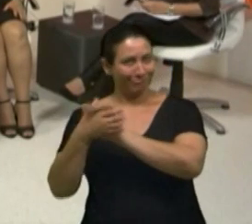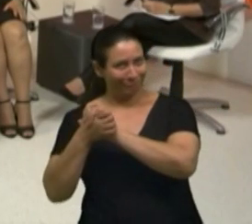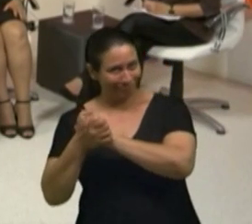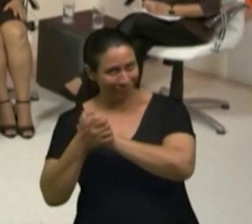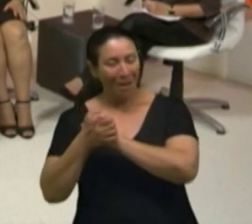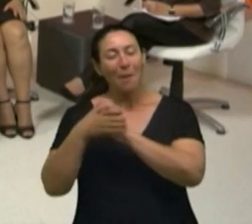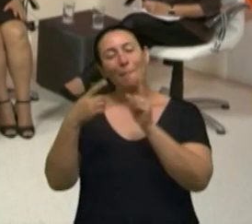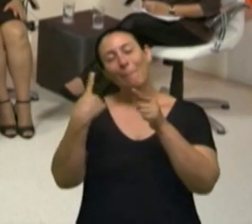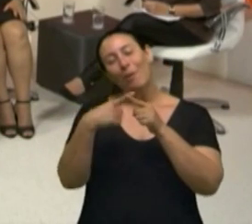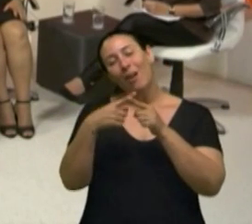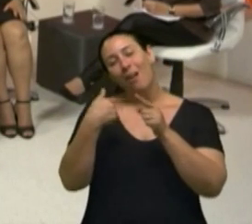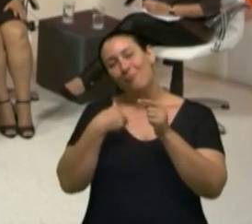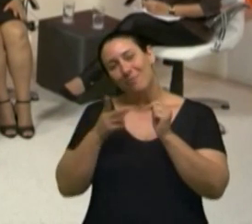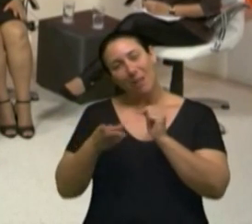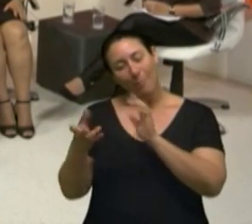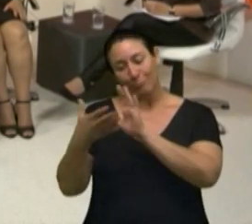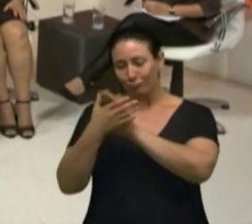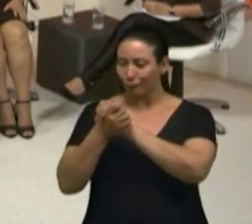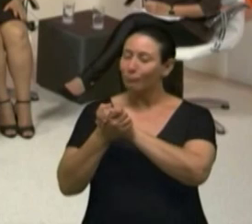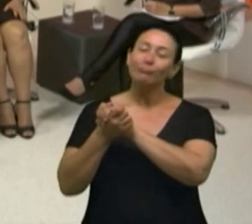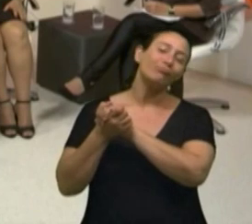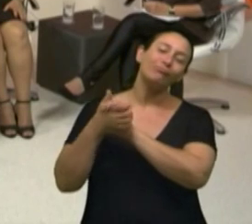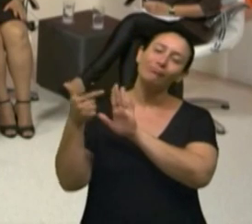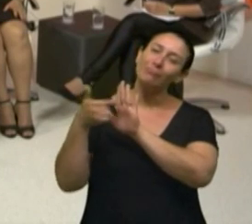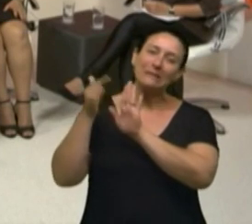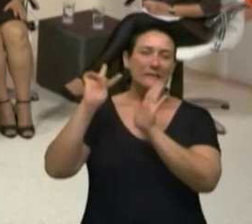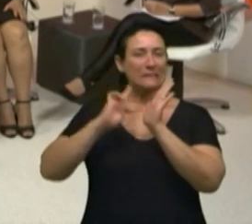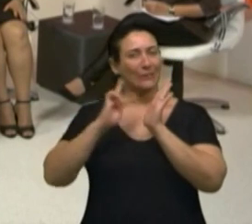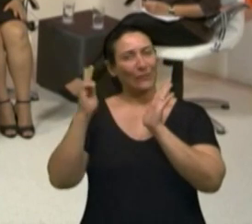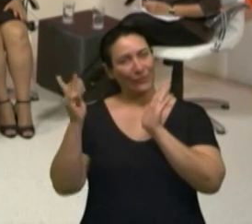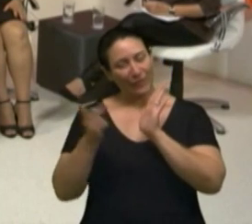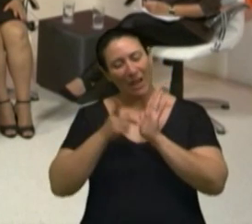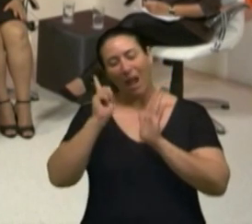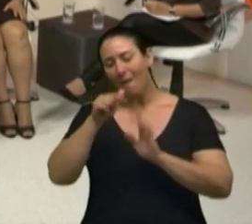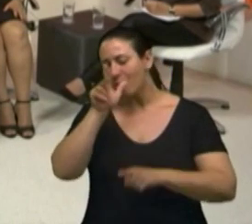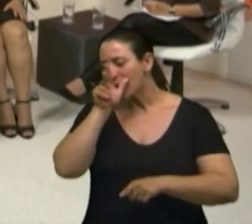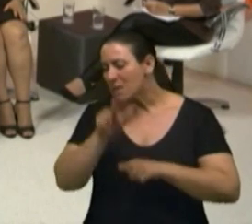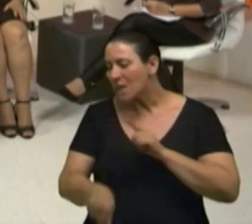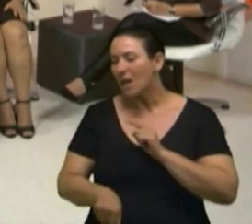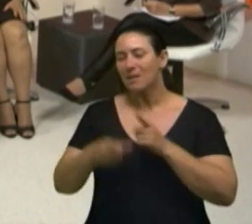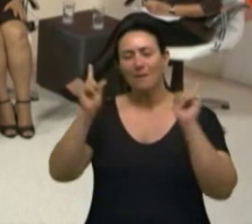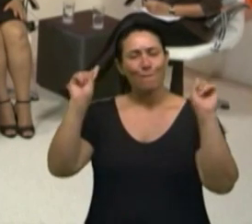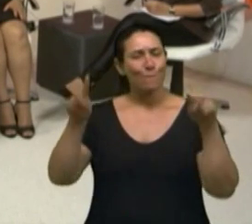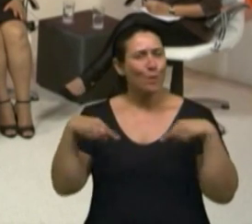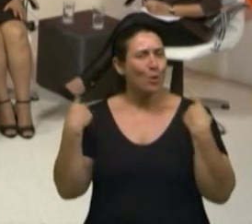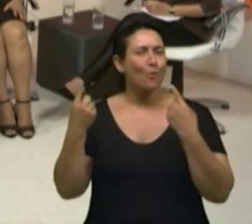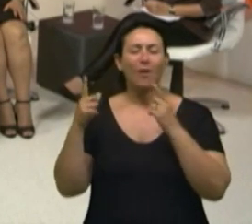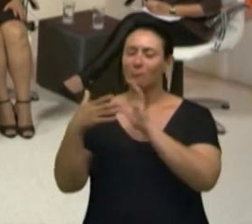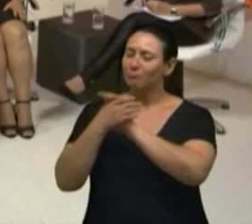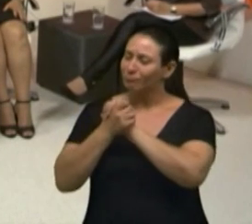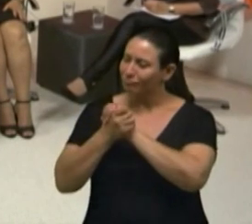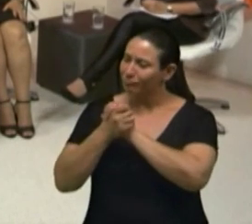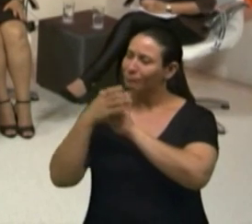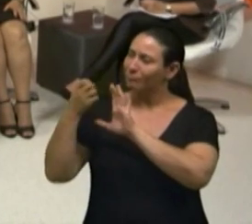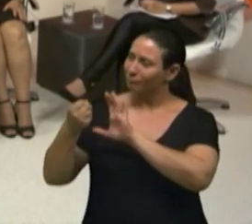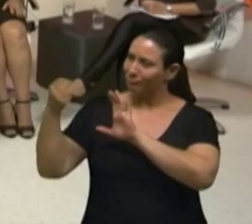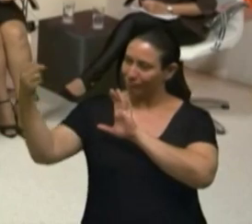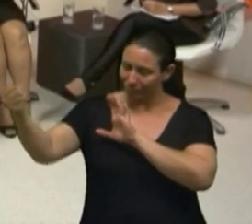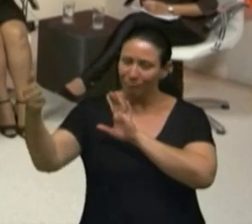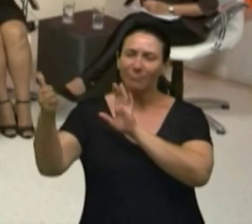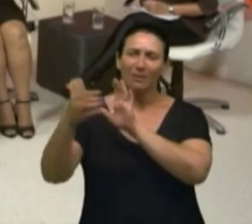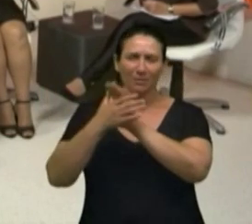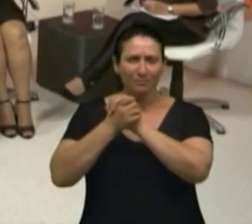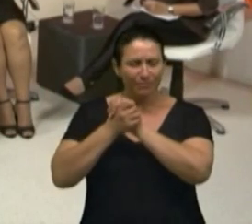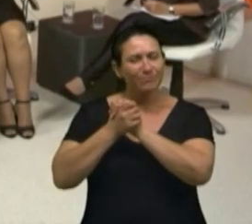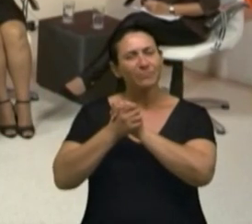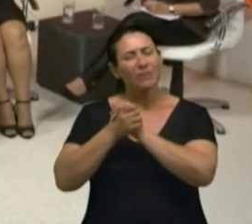dadas, porque eu termino sempre o programa de mãos dadas, tá? Porque é de mãos dadas que a gente vence os desafios. A gente sempre dá a mão para ela e eu dou a mão para